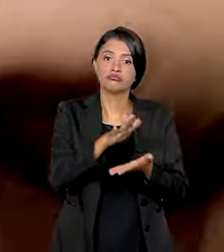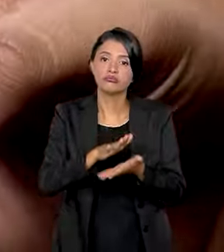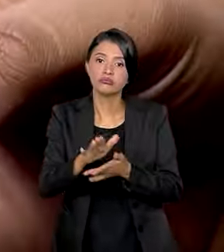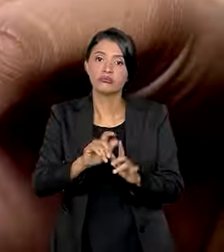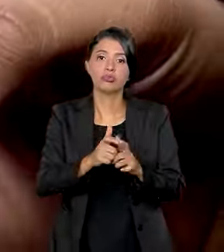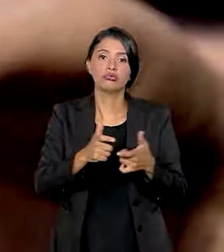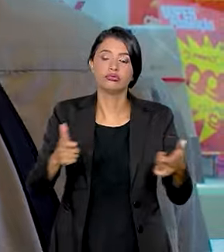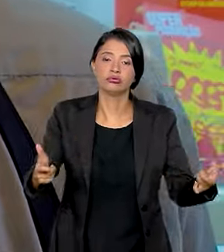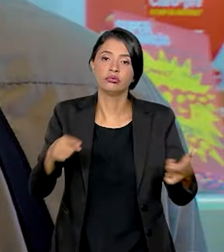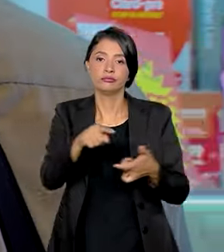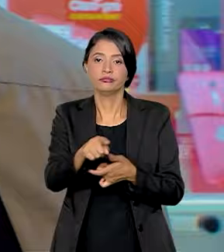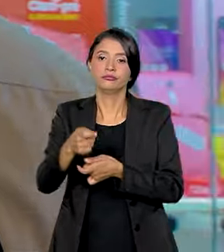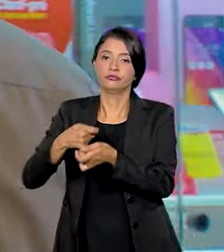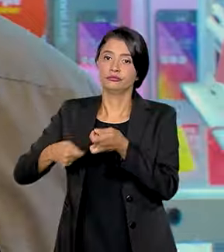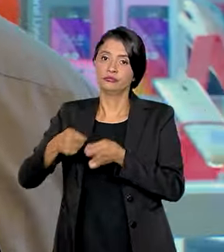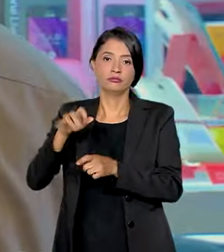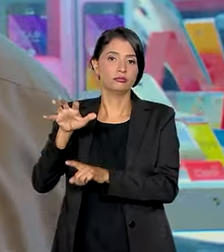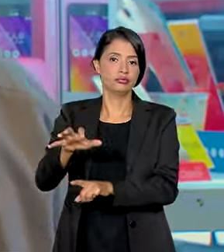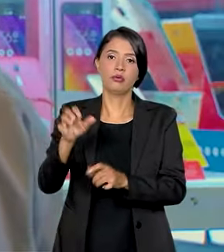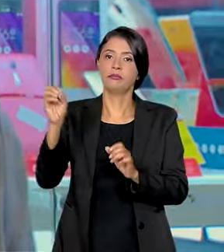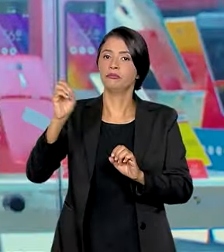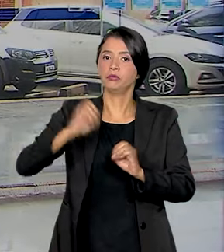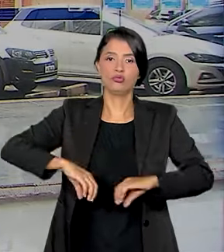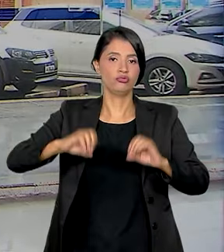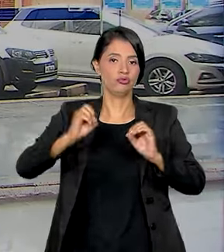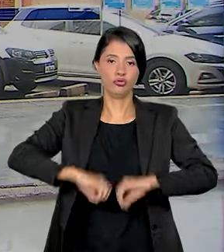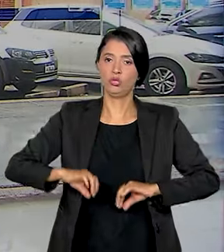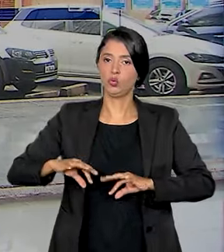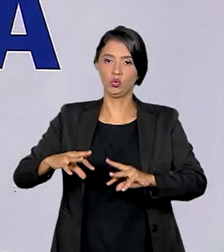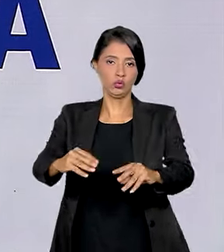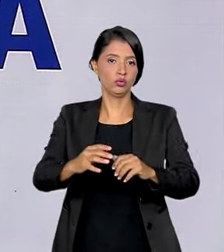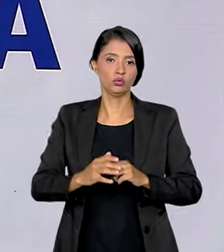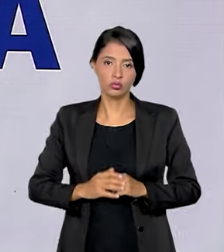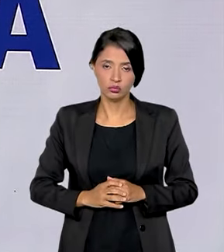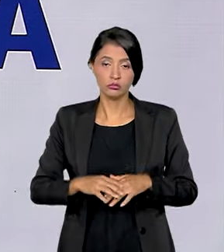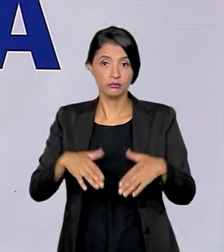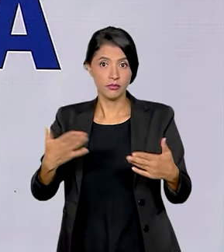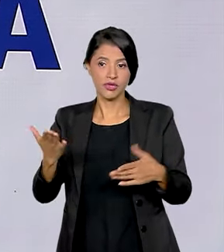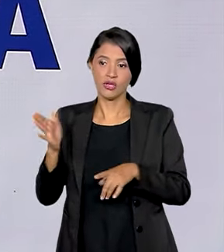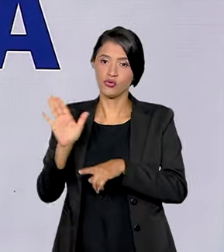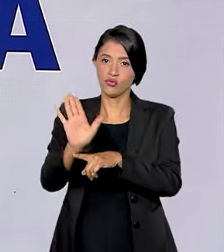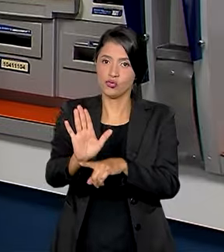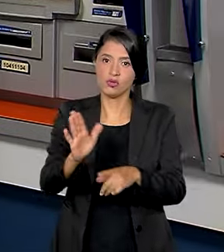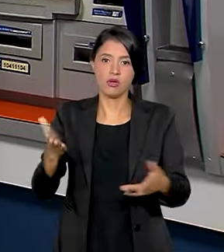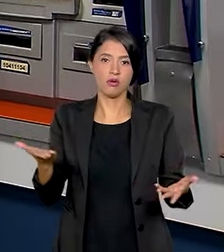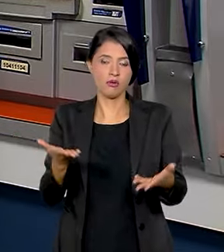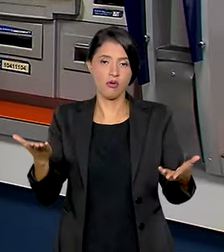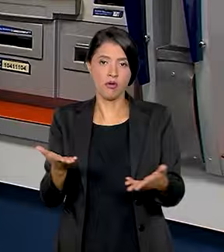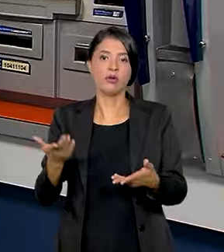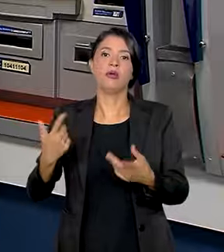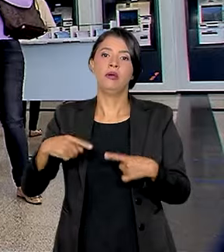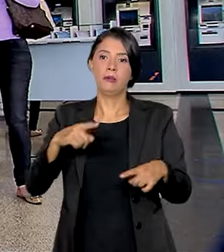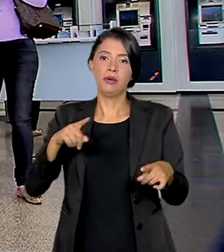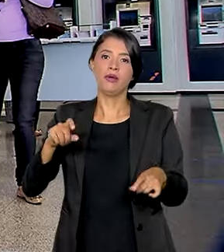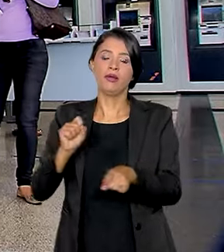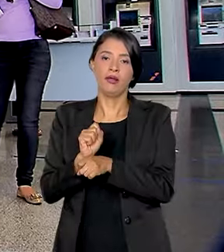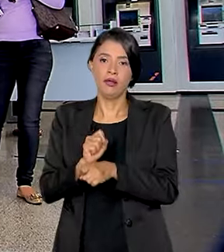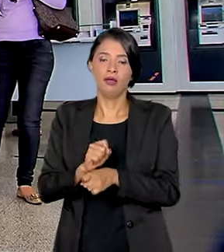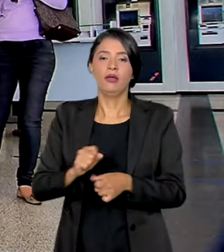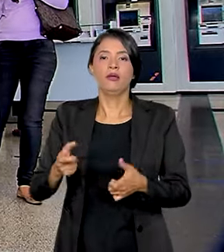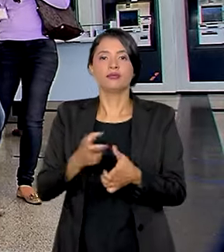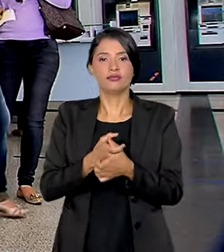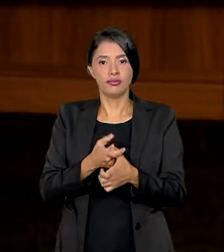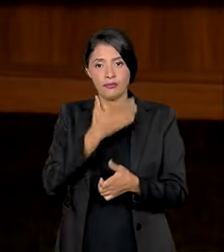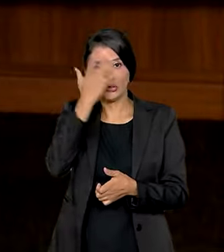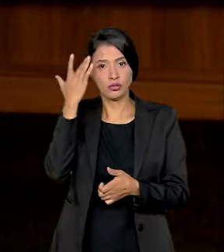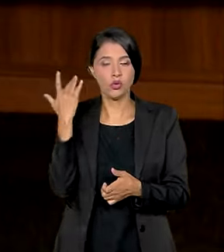consumo e atinge a economia como um todo. Por isso, um socorro chegou para desenrolar muitos